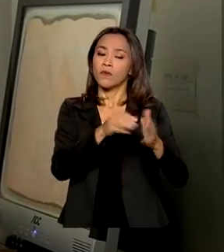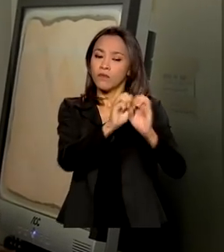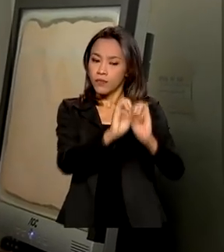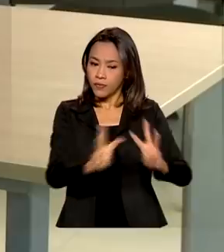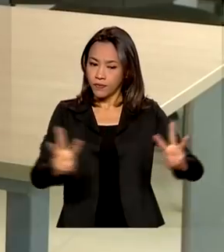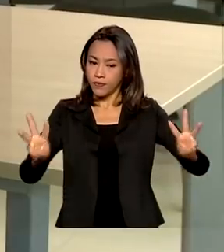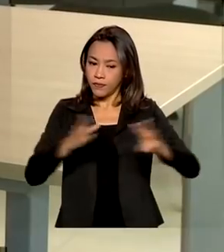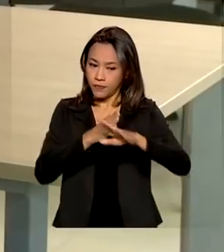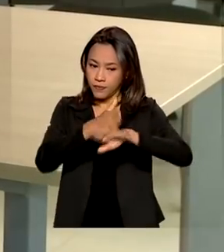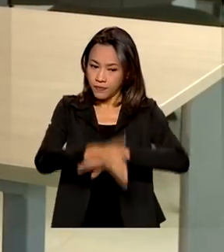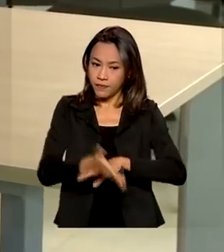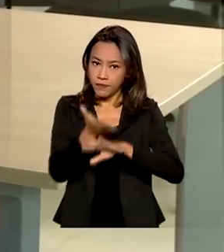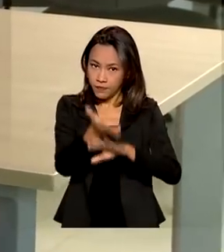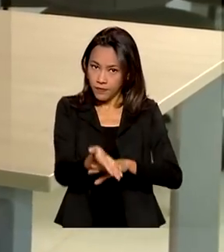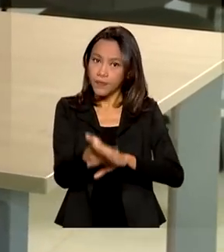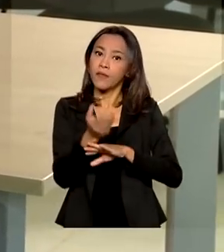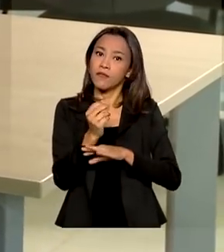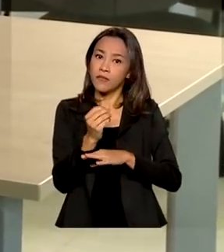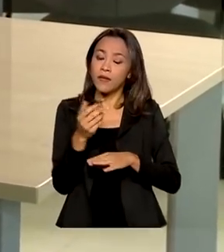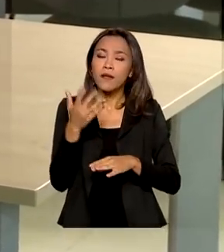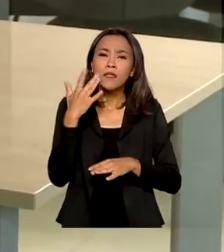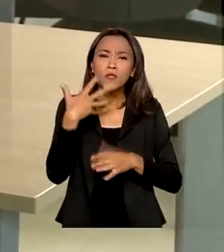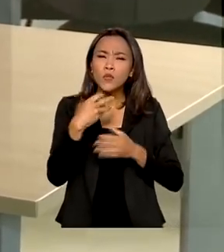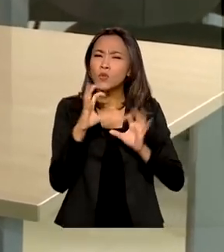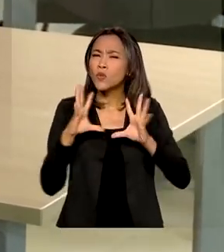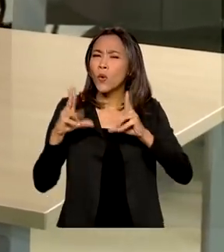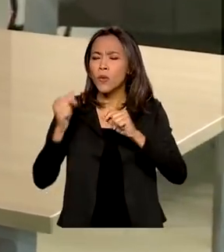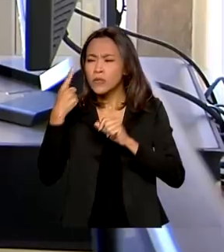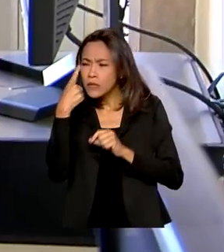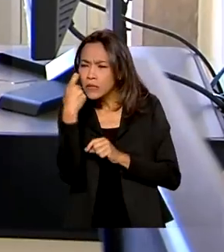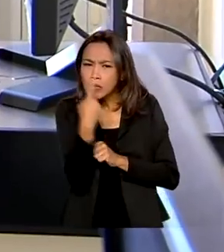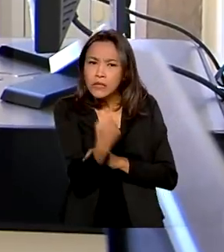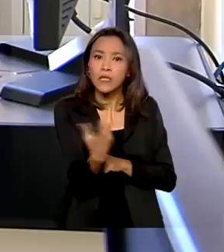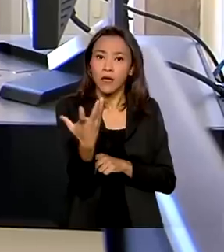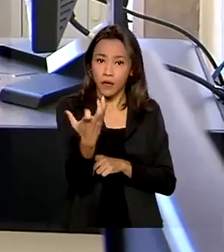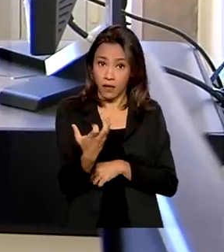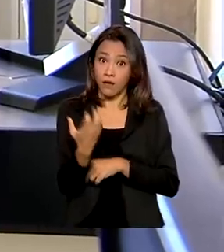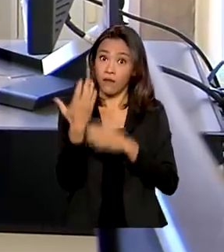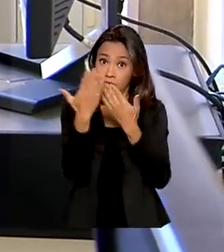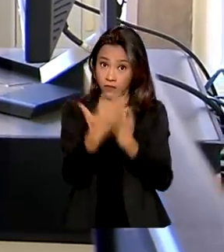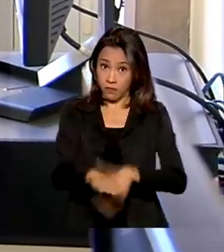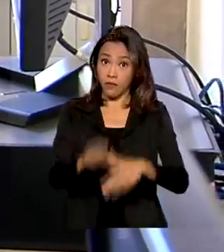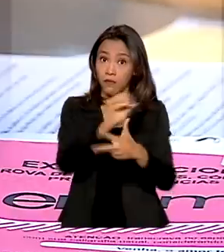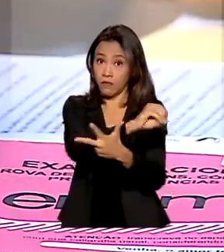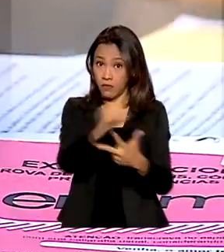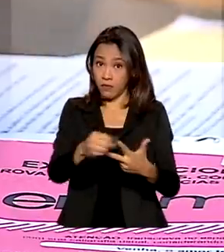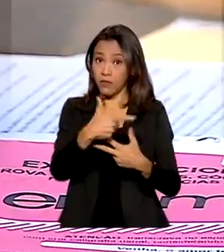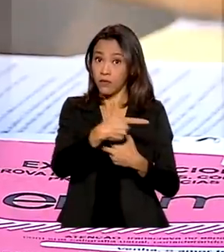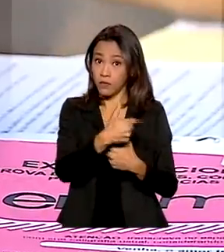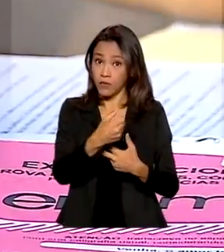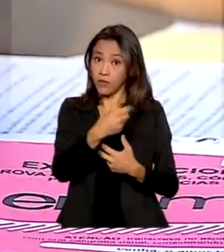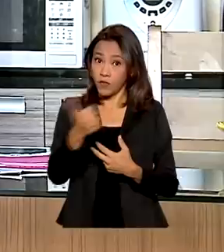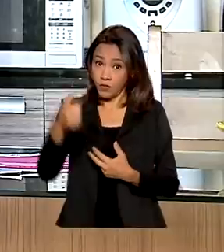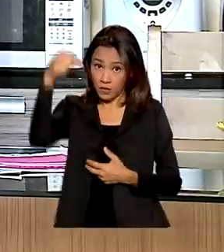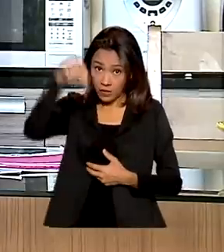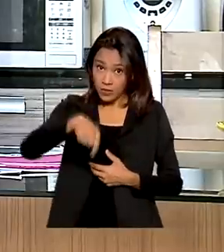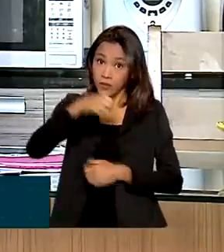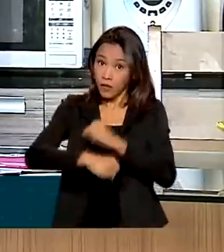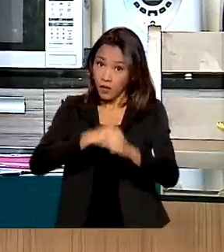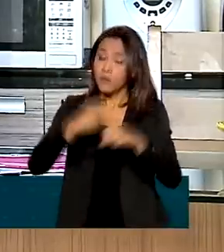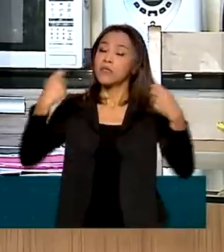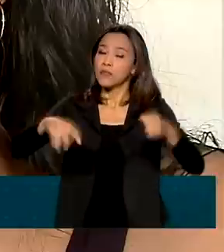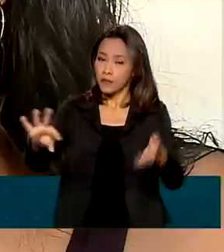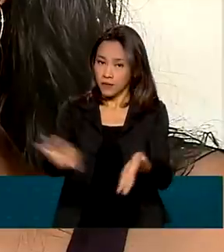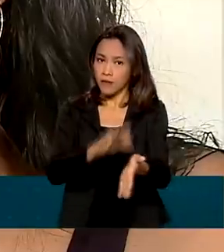acessa a página do participante. E todos os interessados em fazer o Enem 2021 devem se inscrever, mesmo